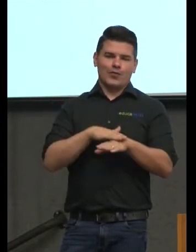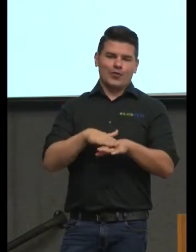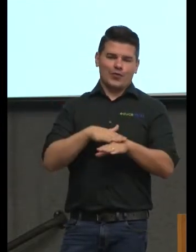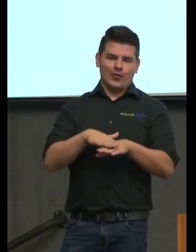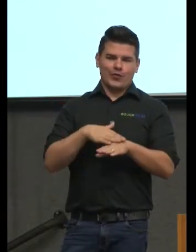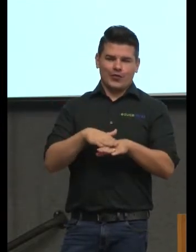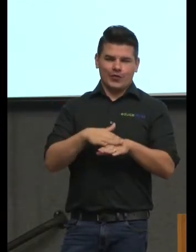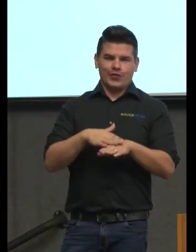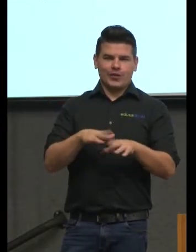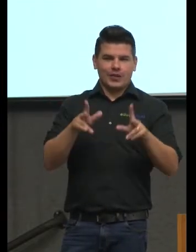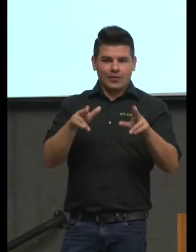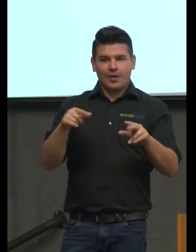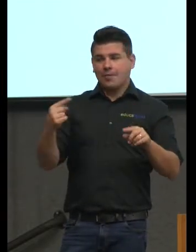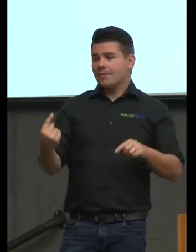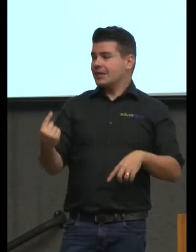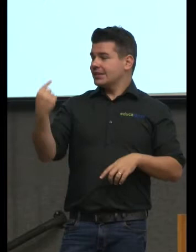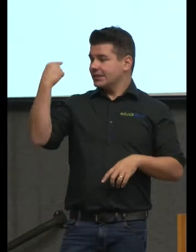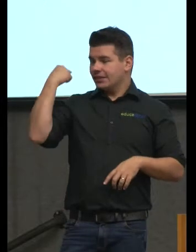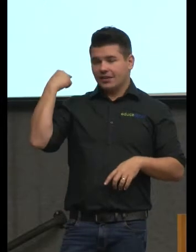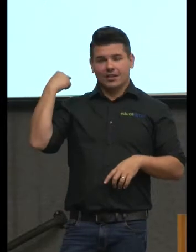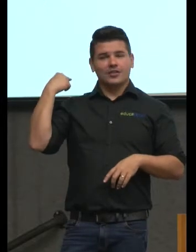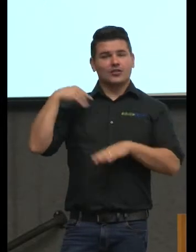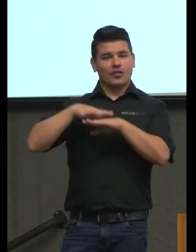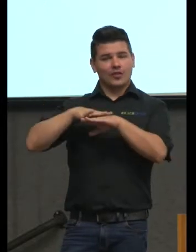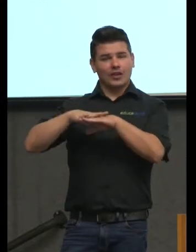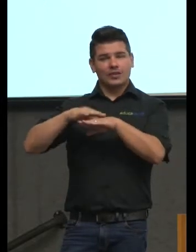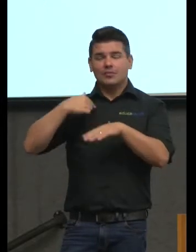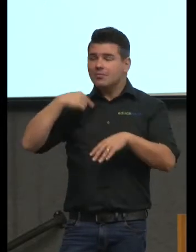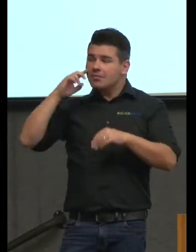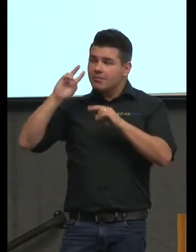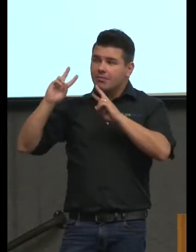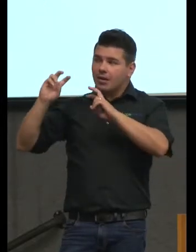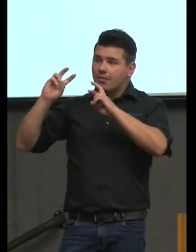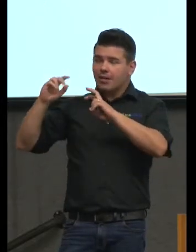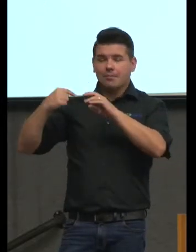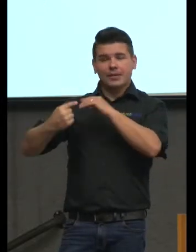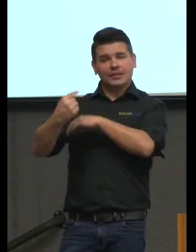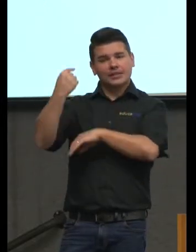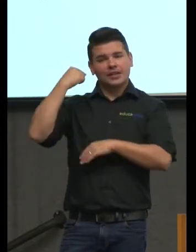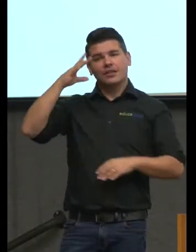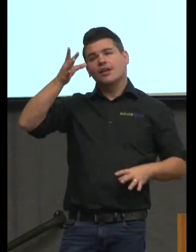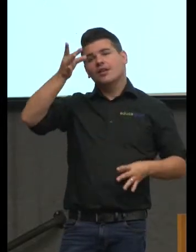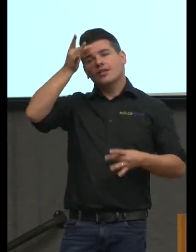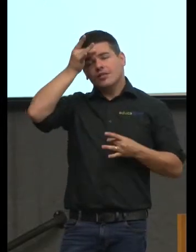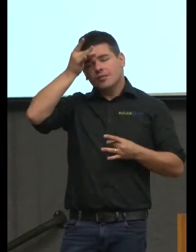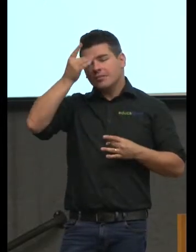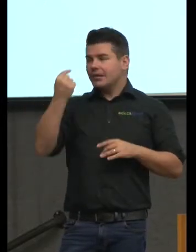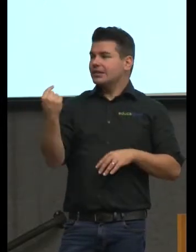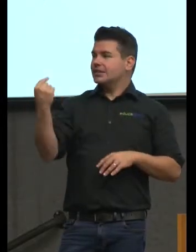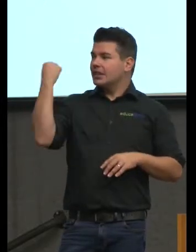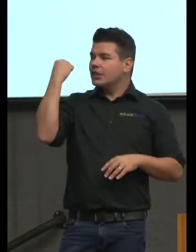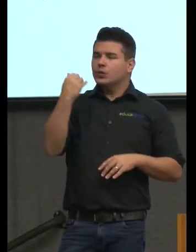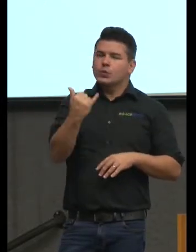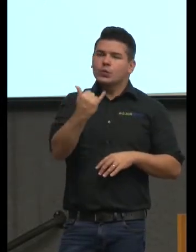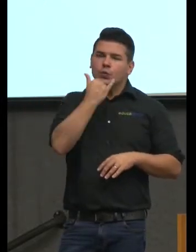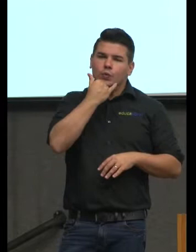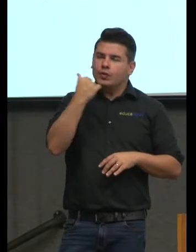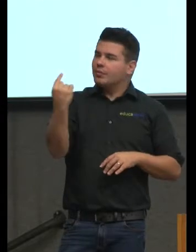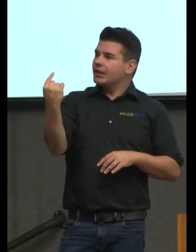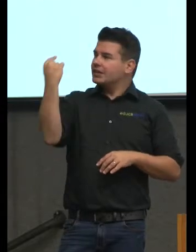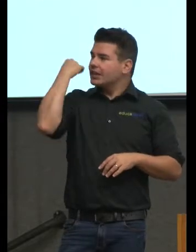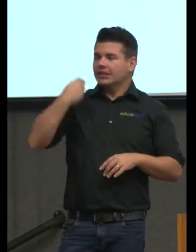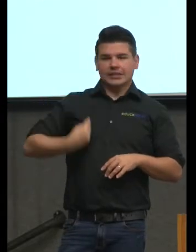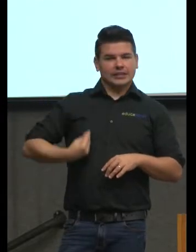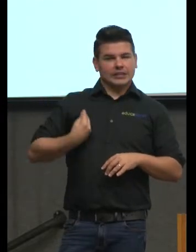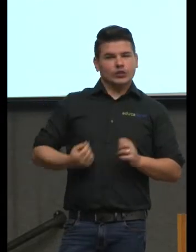conversa com o passado escuta o passado compreende o passado perdoa o passado convive com o